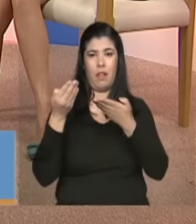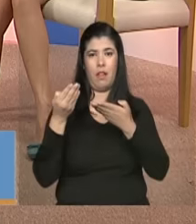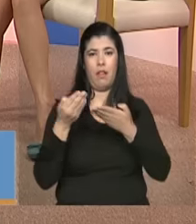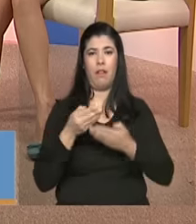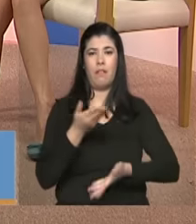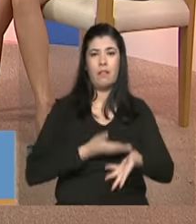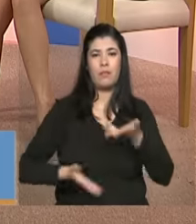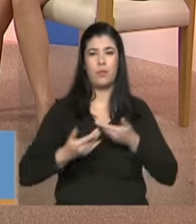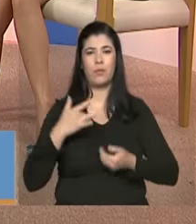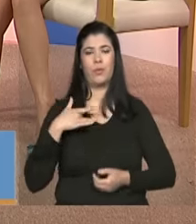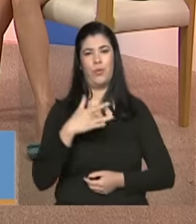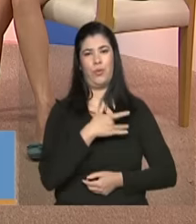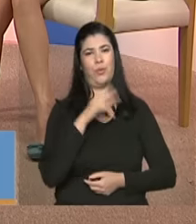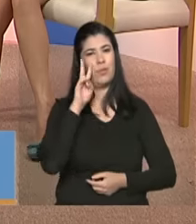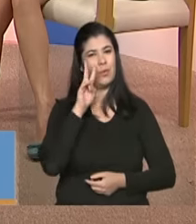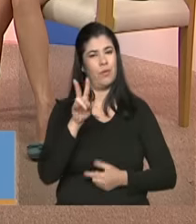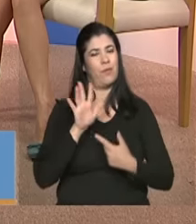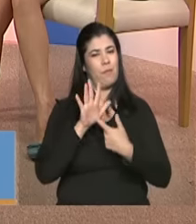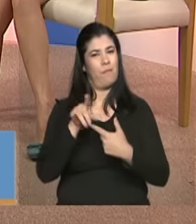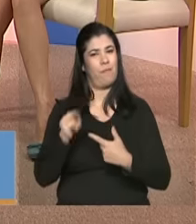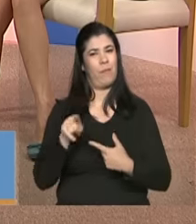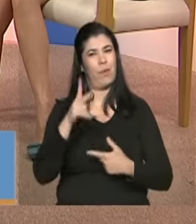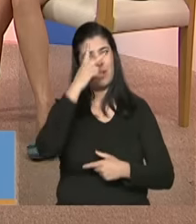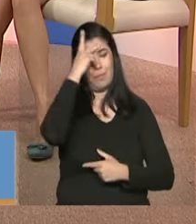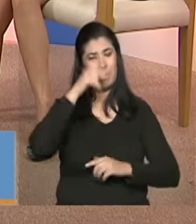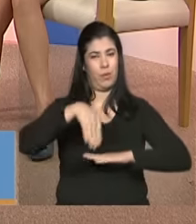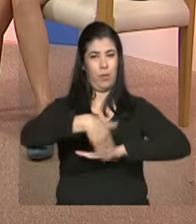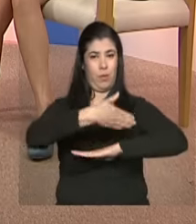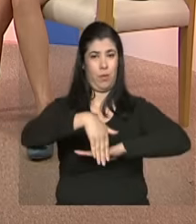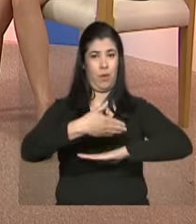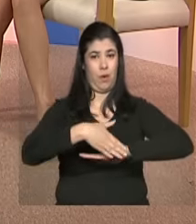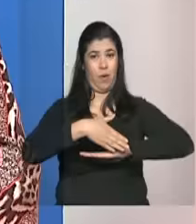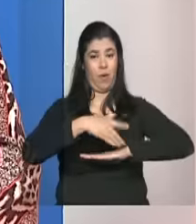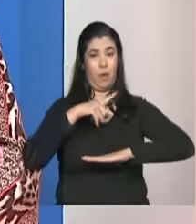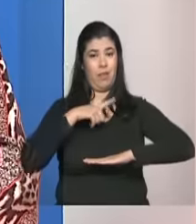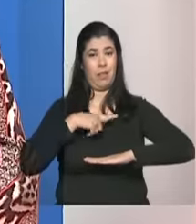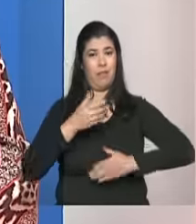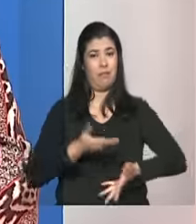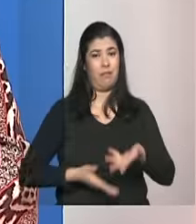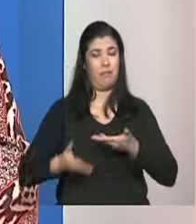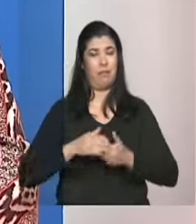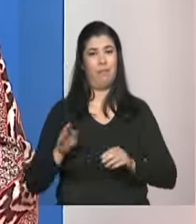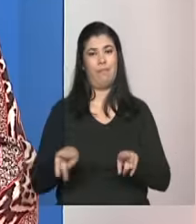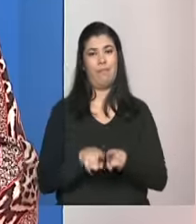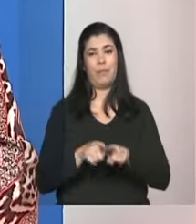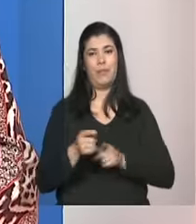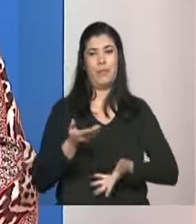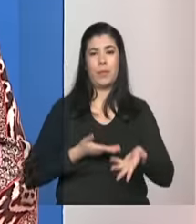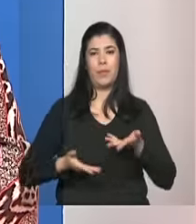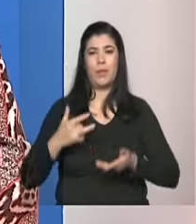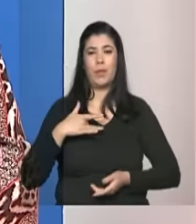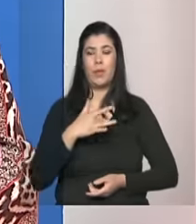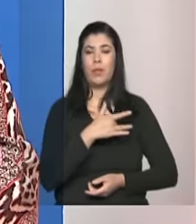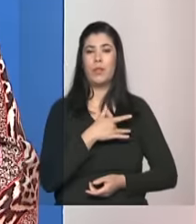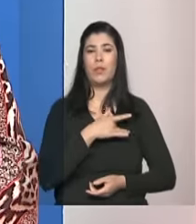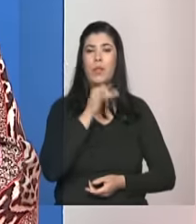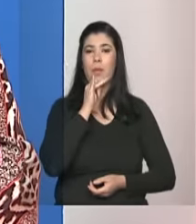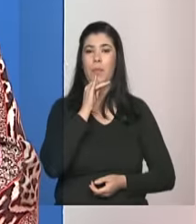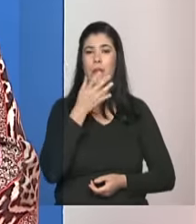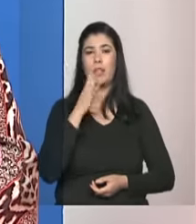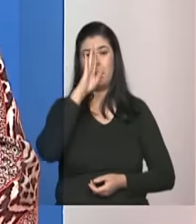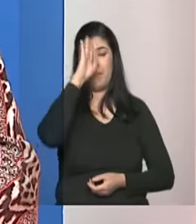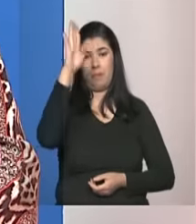que a saúde vai até a população em situação de rua da mesma forma o serviço de abordagem tem trabalhado principalmente nas capitais